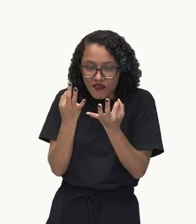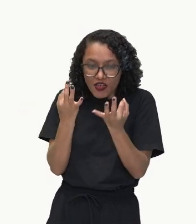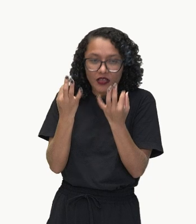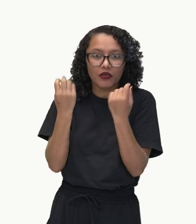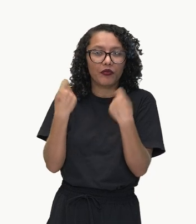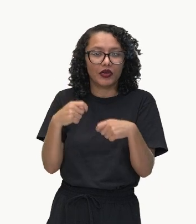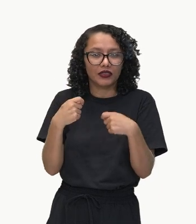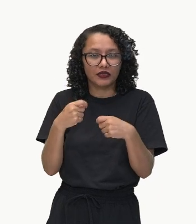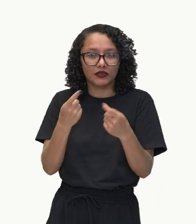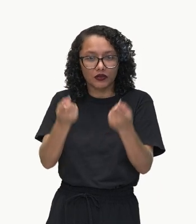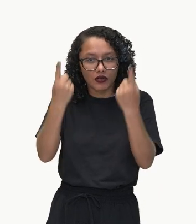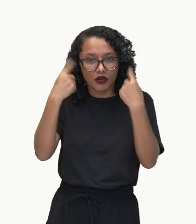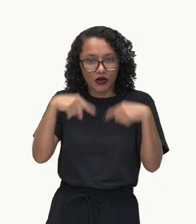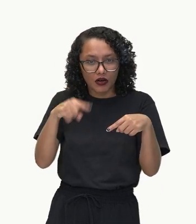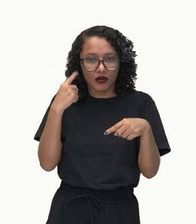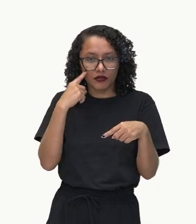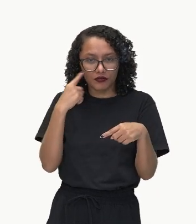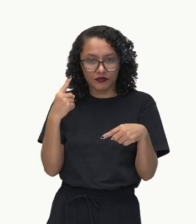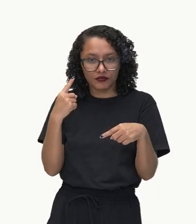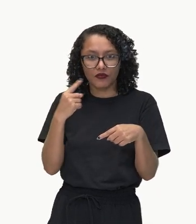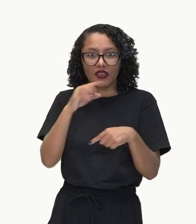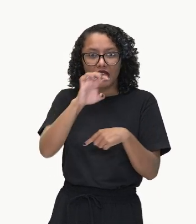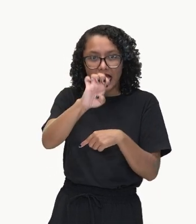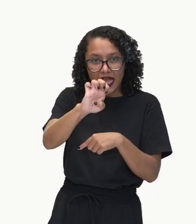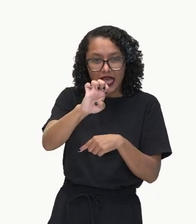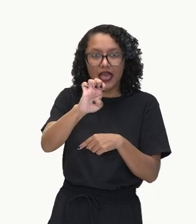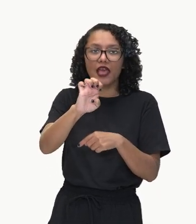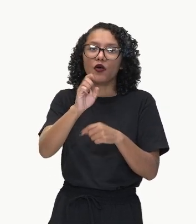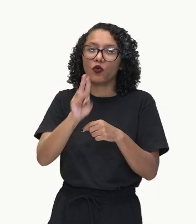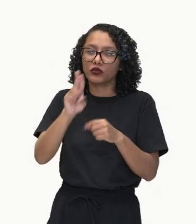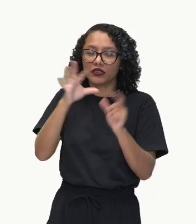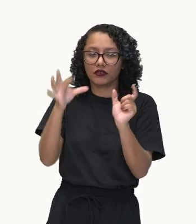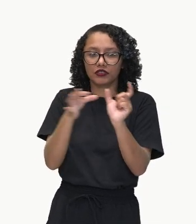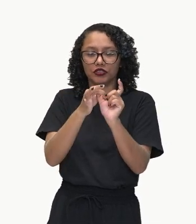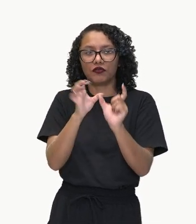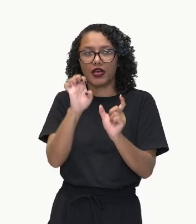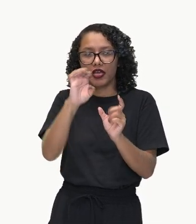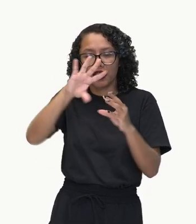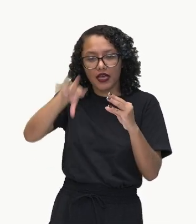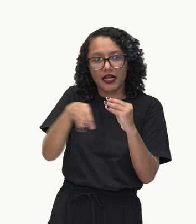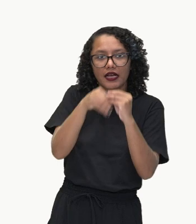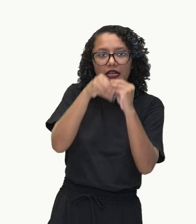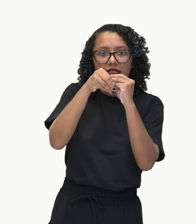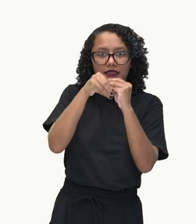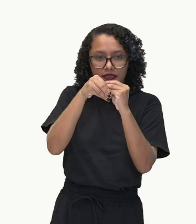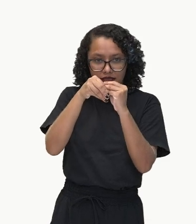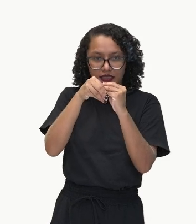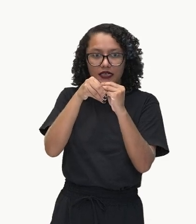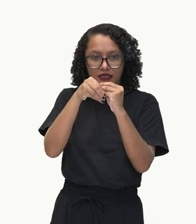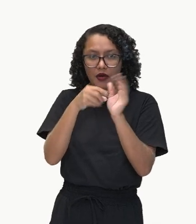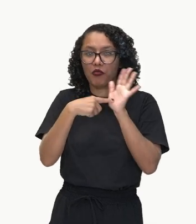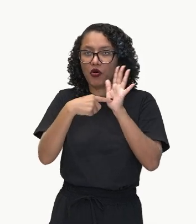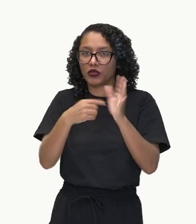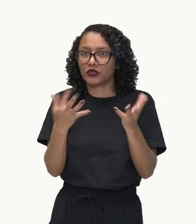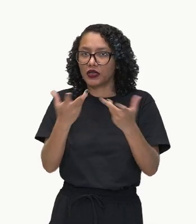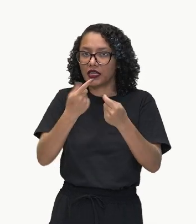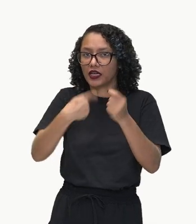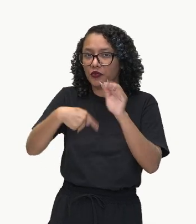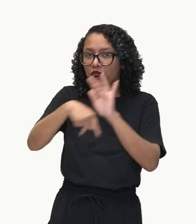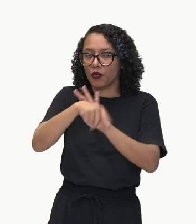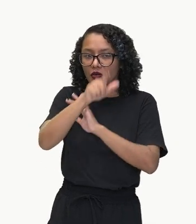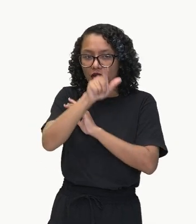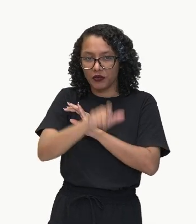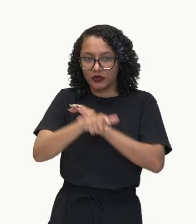Olha só. Somando. Notem aí que vai somando qualidades que essas pessoas... Que essa pessoa está indicando delas, ó. Escrevo minhas